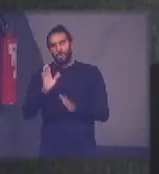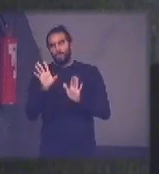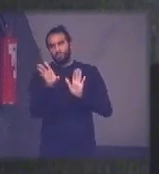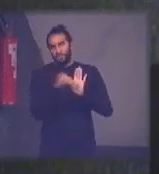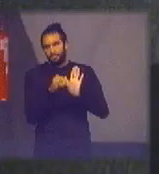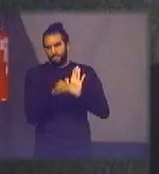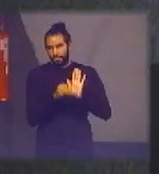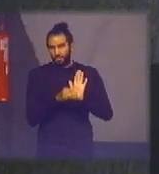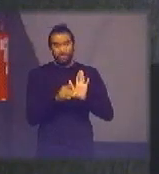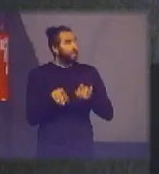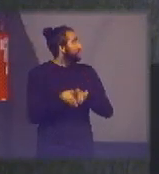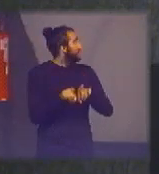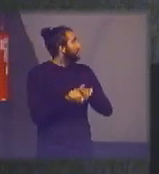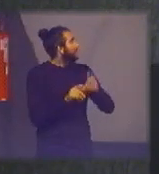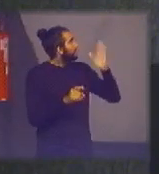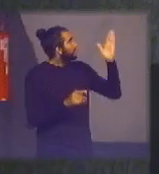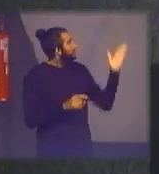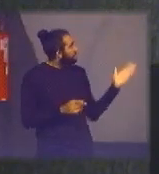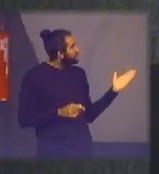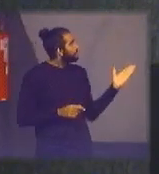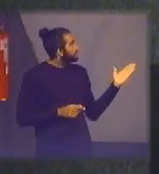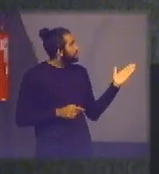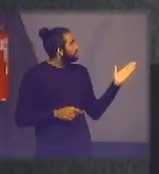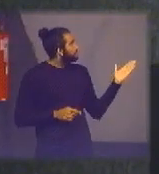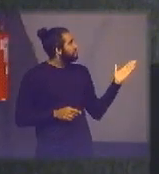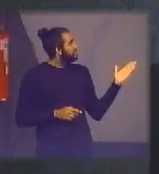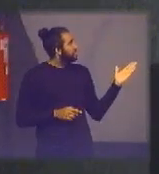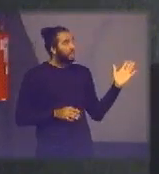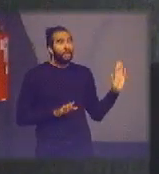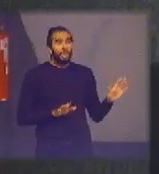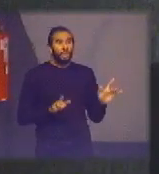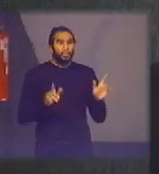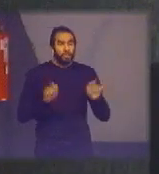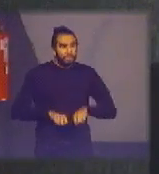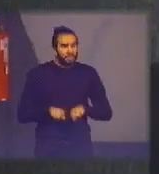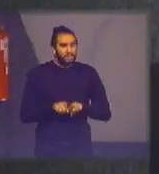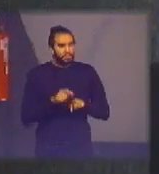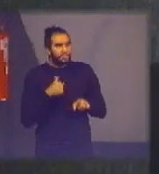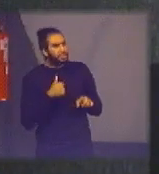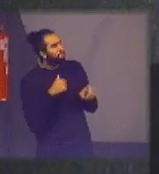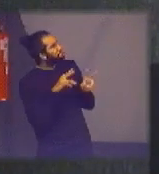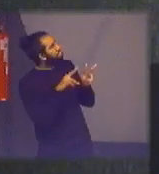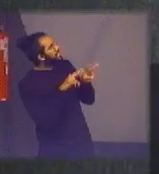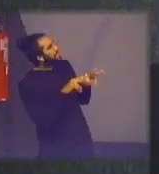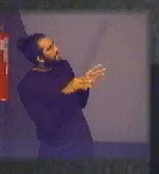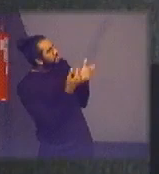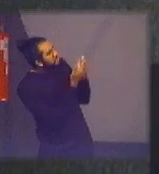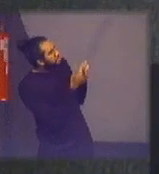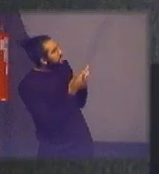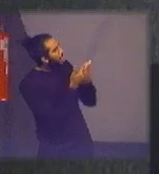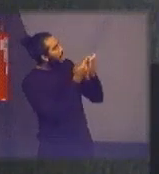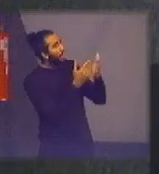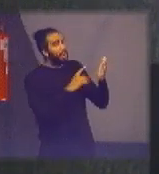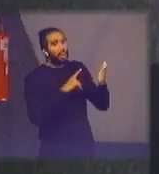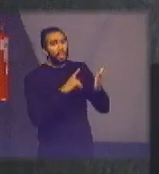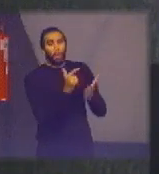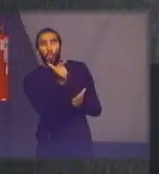mínimo a gente pode até de repente numa ótica um pouquinho mais dilatada trazer outros ODS